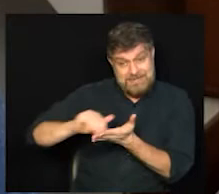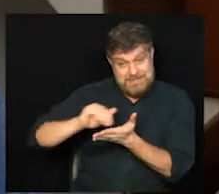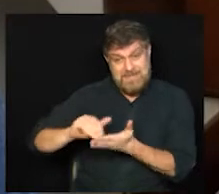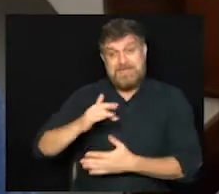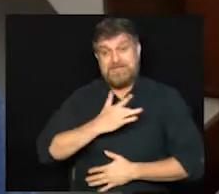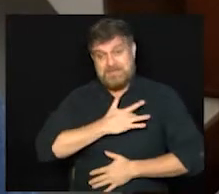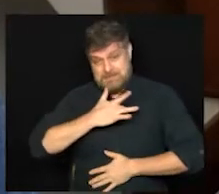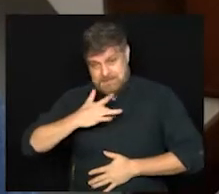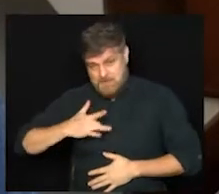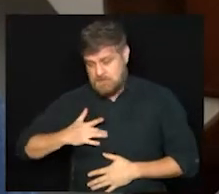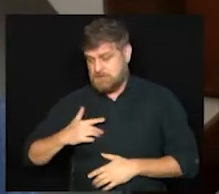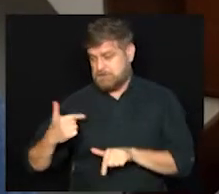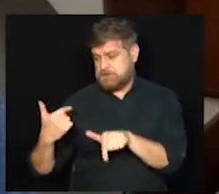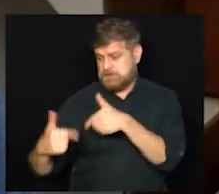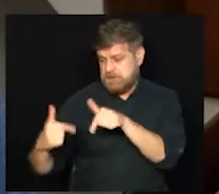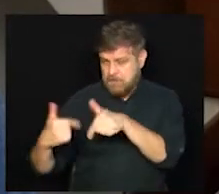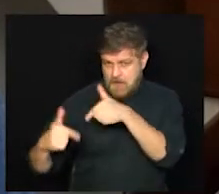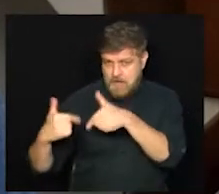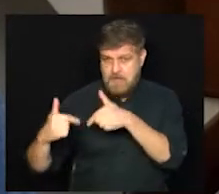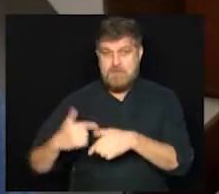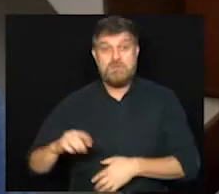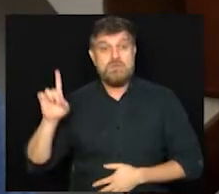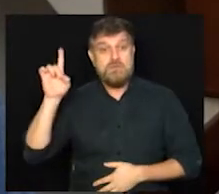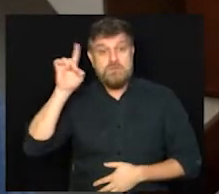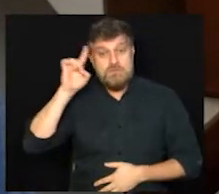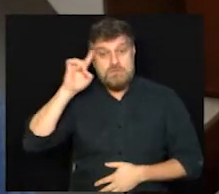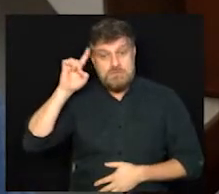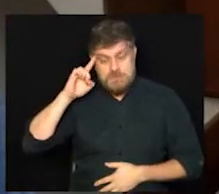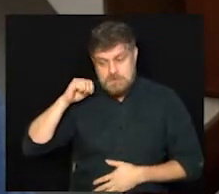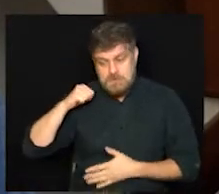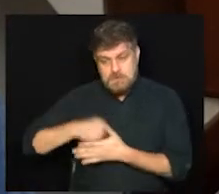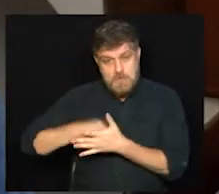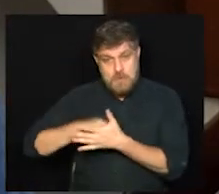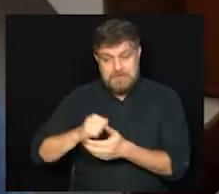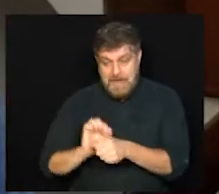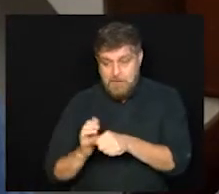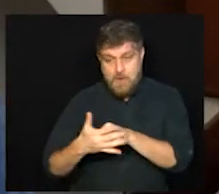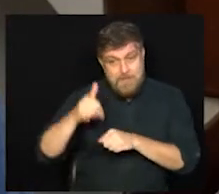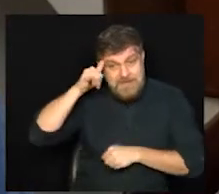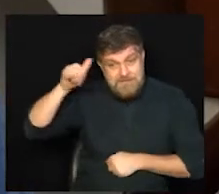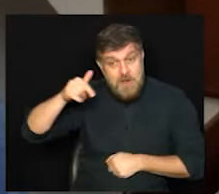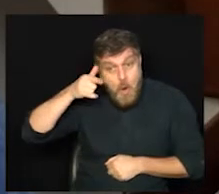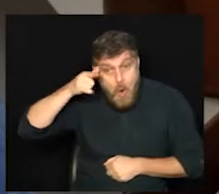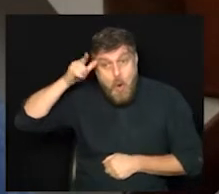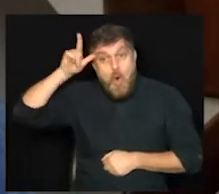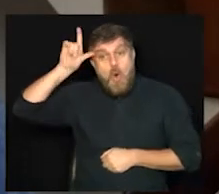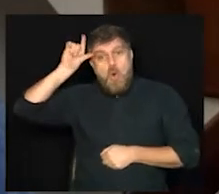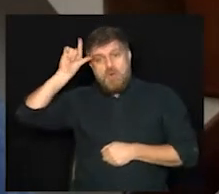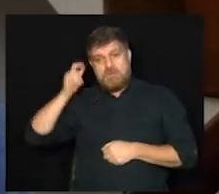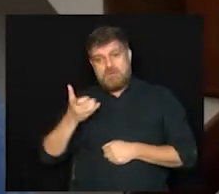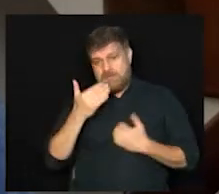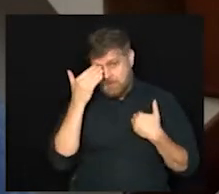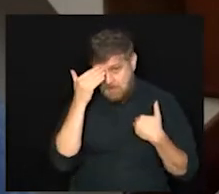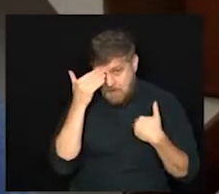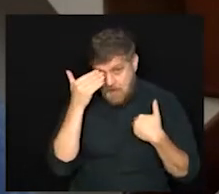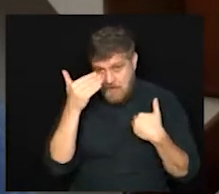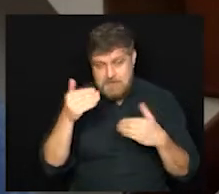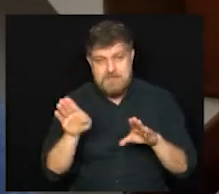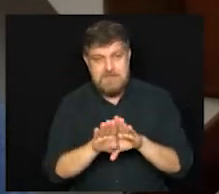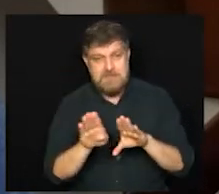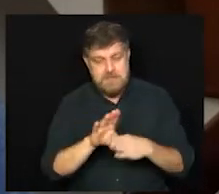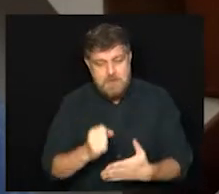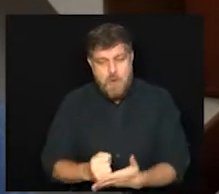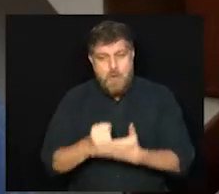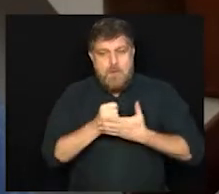Saúde que participaram desse grande mutirão contra a Covid-19 no dia de ontem. Agradecer também o apoio